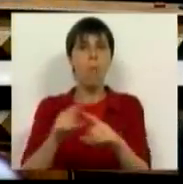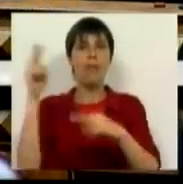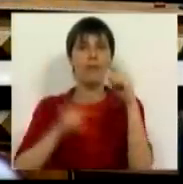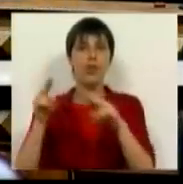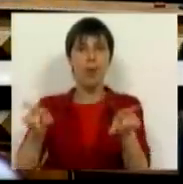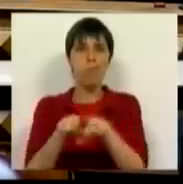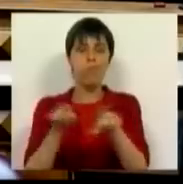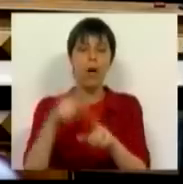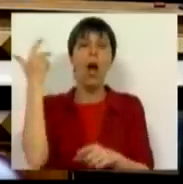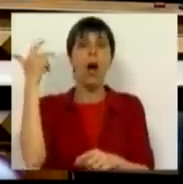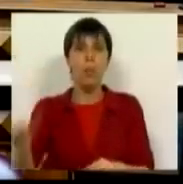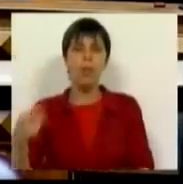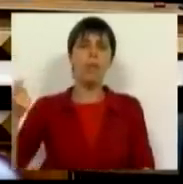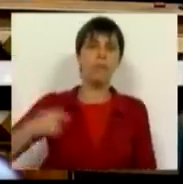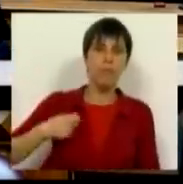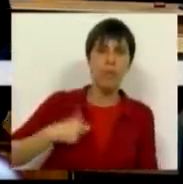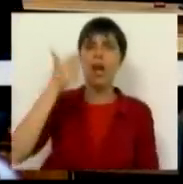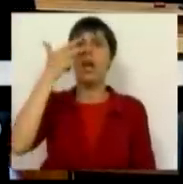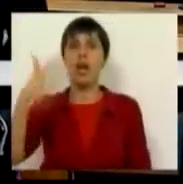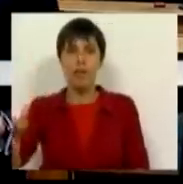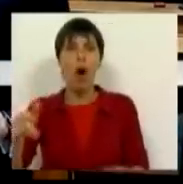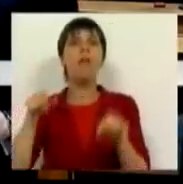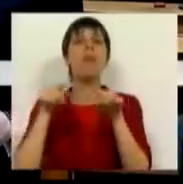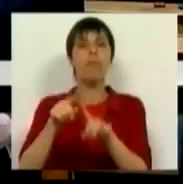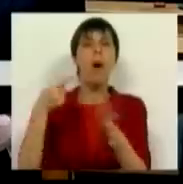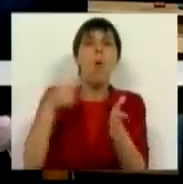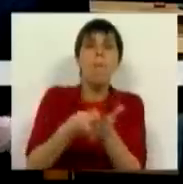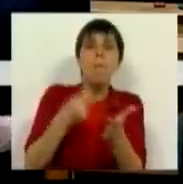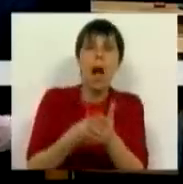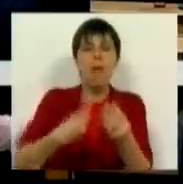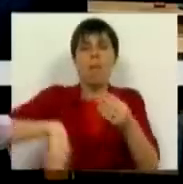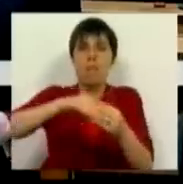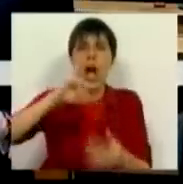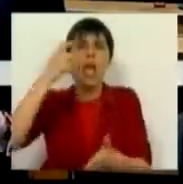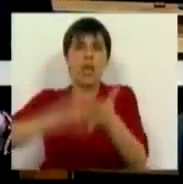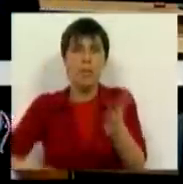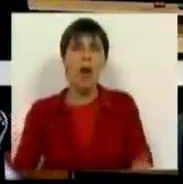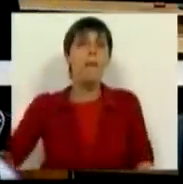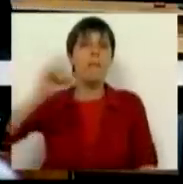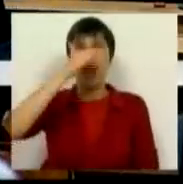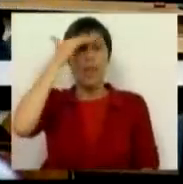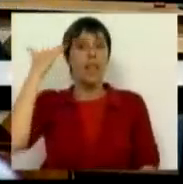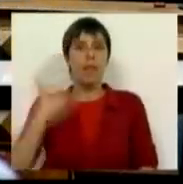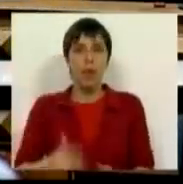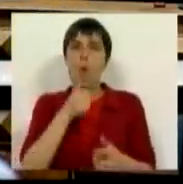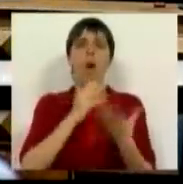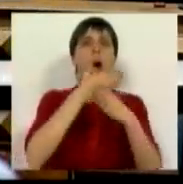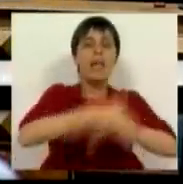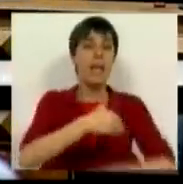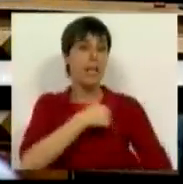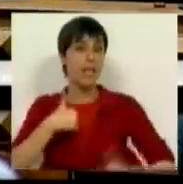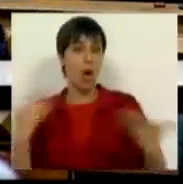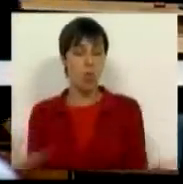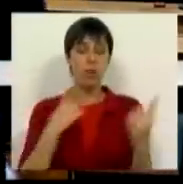fiscal. Aposentados, pensionistas e reformados pagam hoje mais impostos, têm mais dificuldades nos acessos à